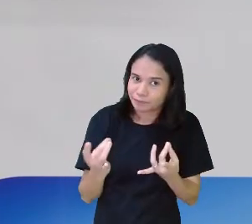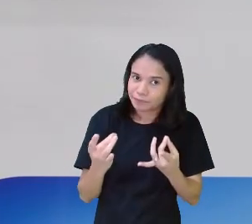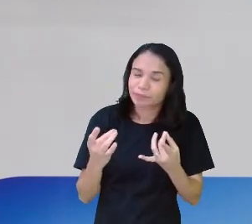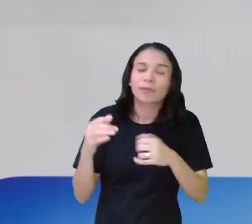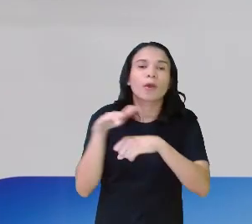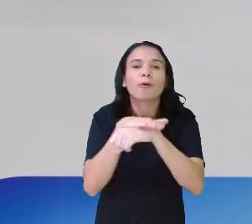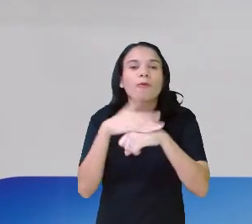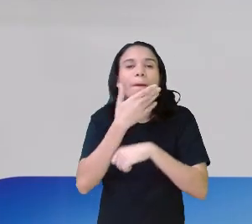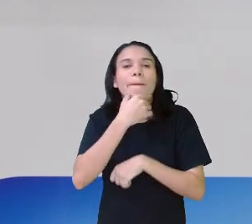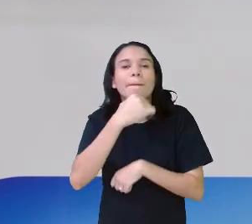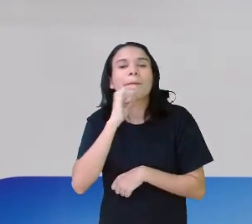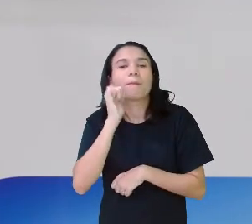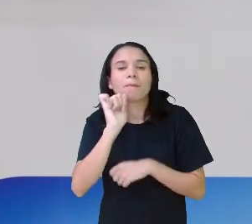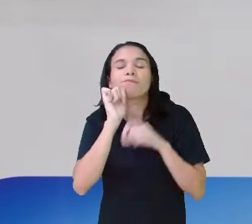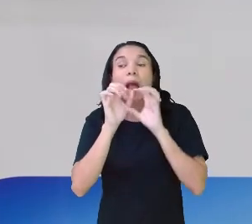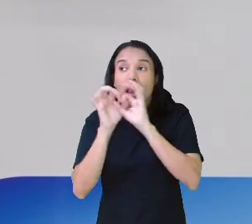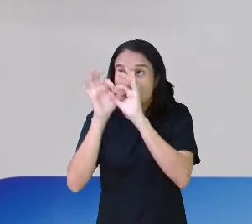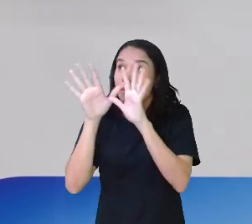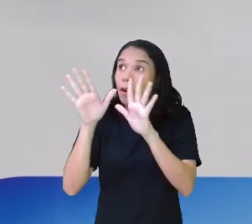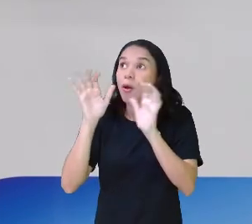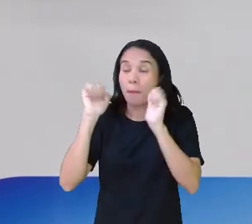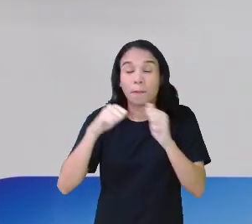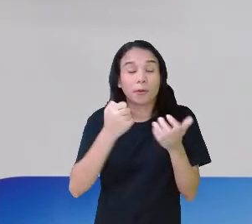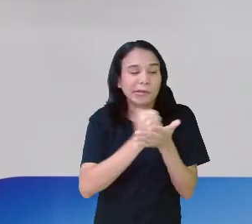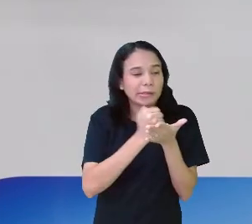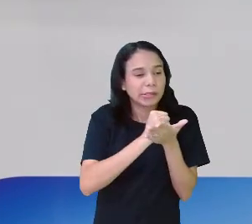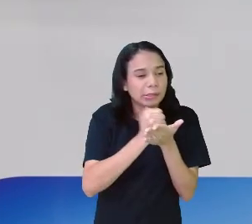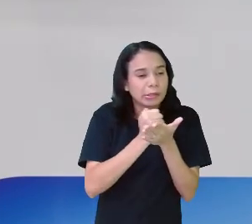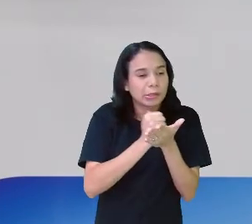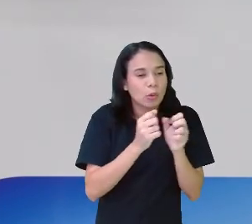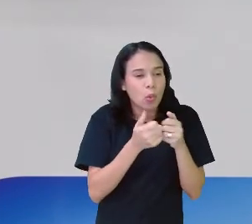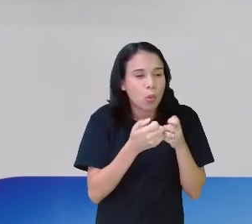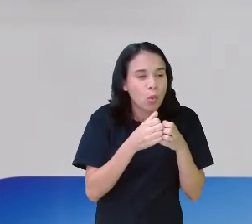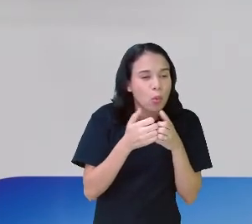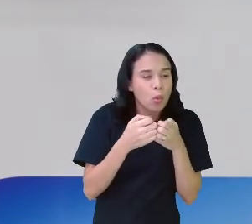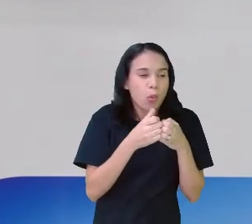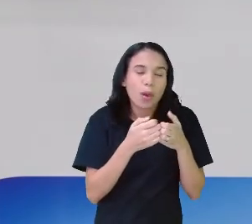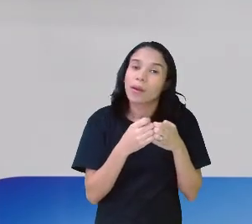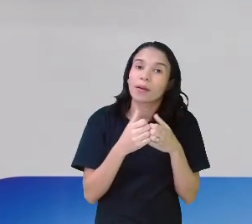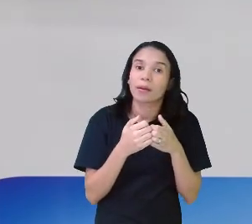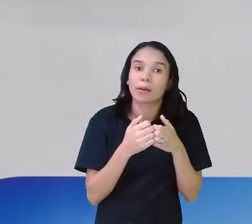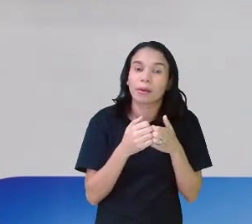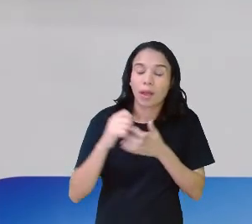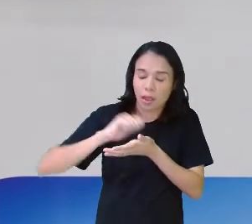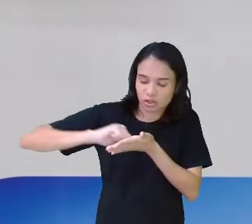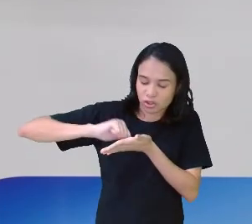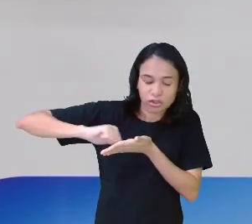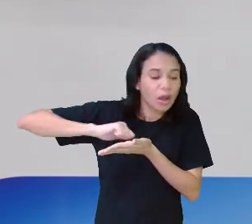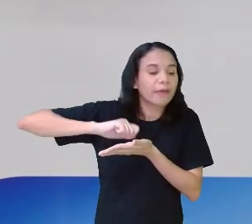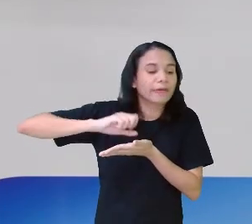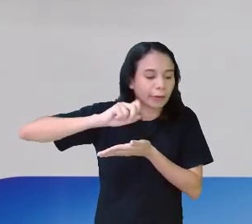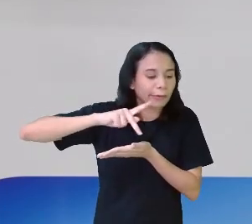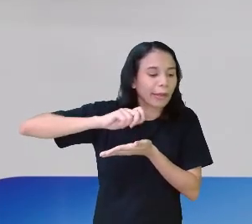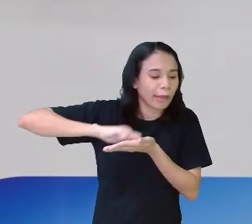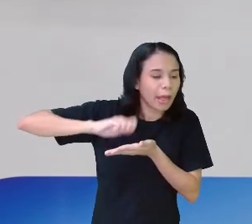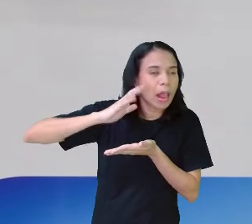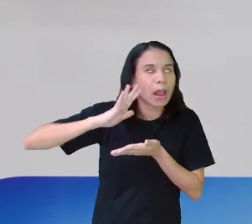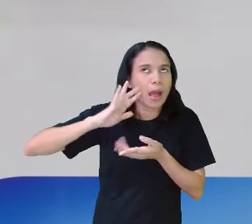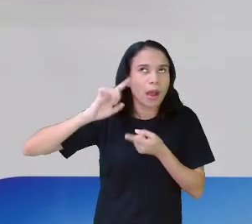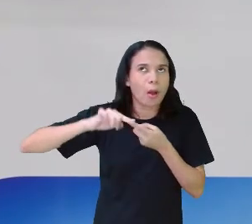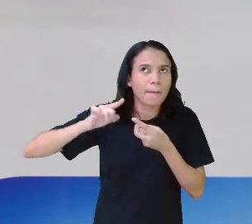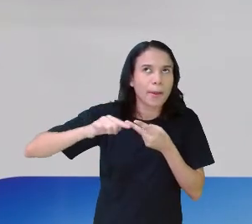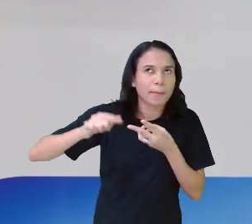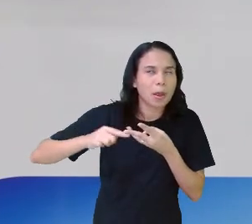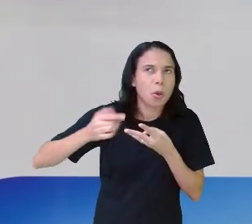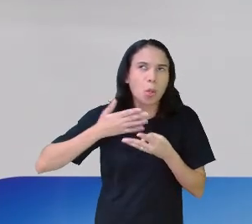Fala com os teus pais, eles deram permissão. Você vai lá, joga esse jogo. Anota as coisas legais, o que não for legal.